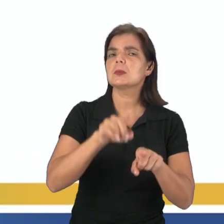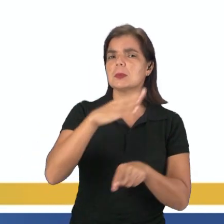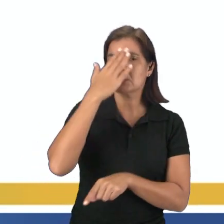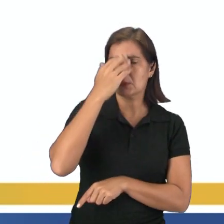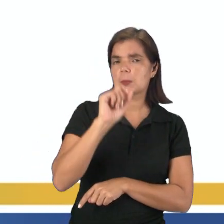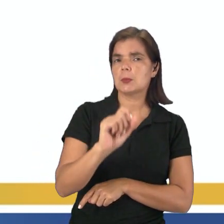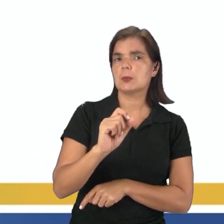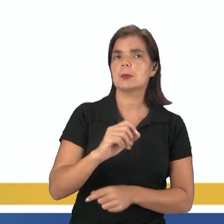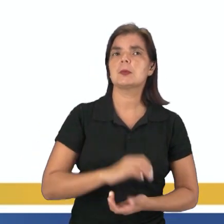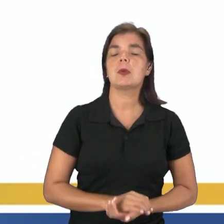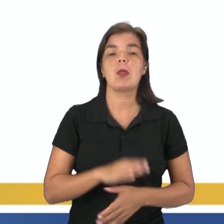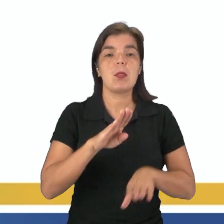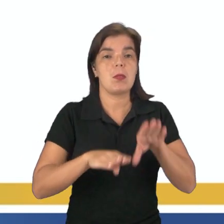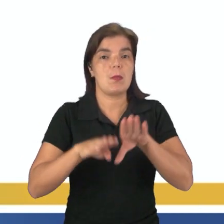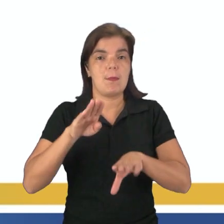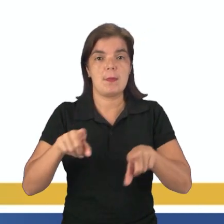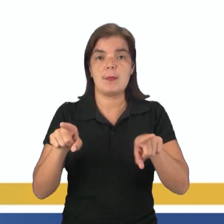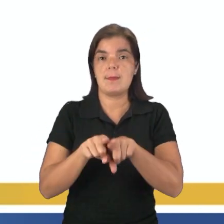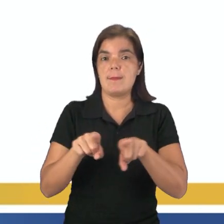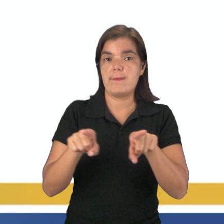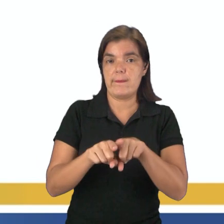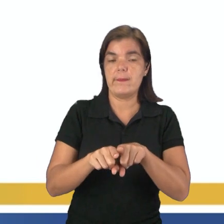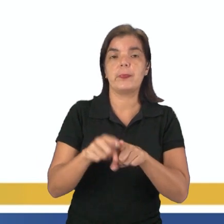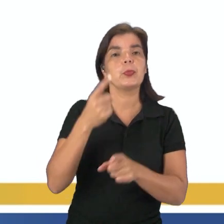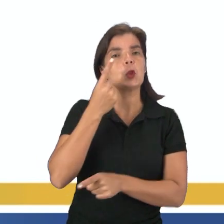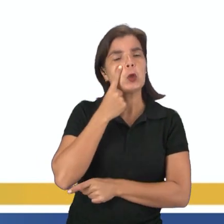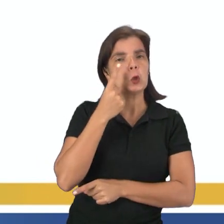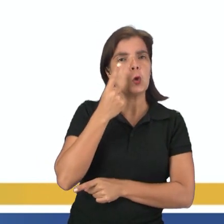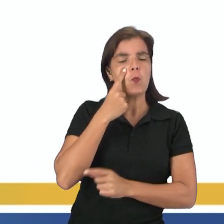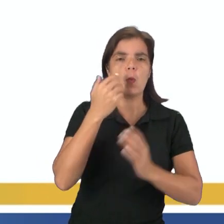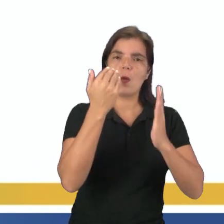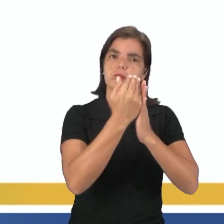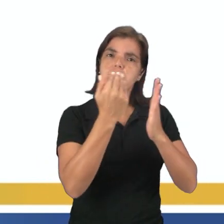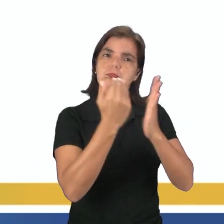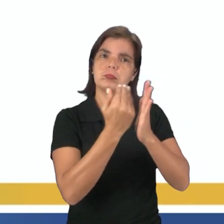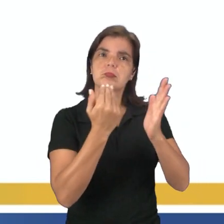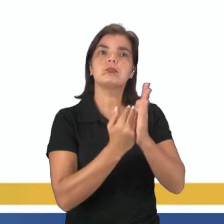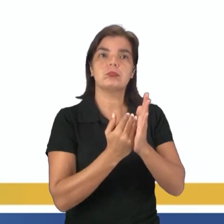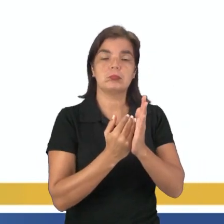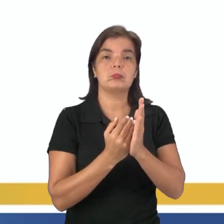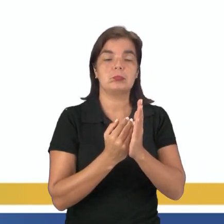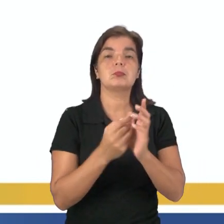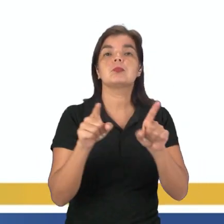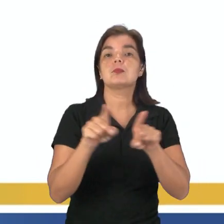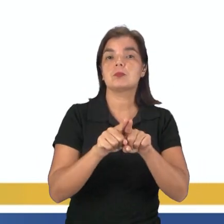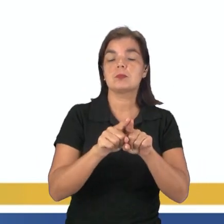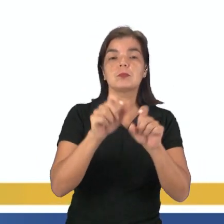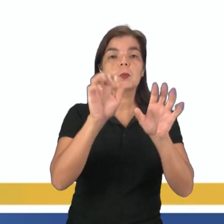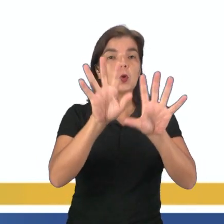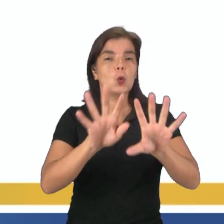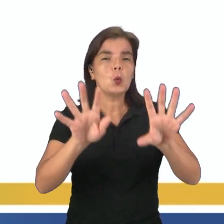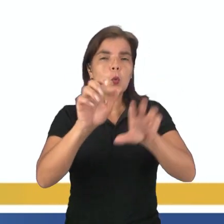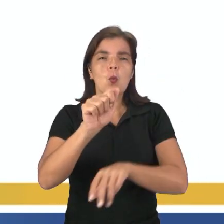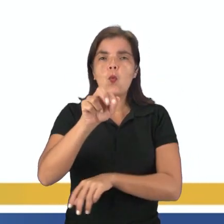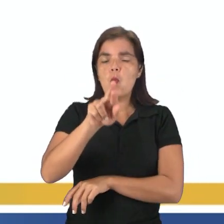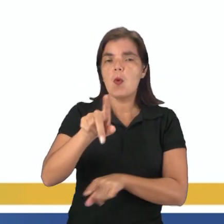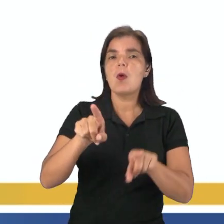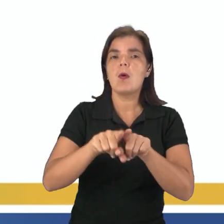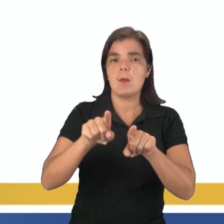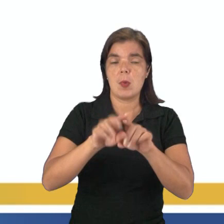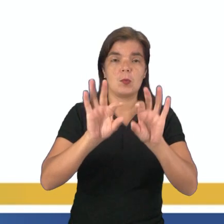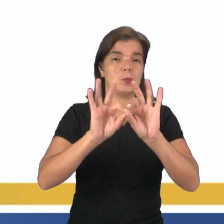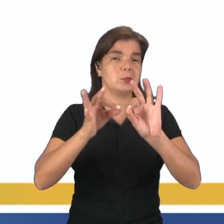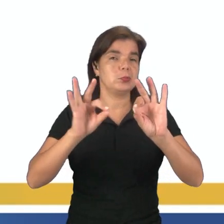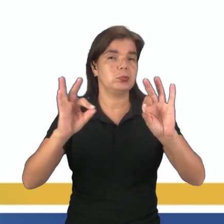saber, né? Que dependendo também, né? Antes da gente ver um pouco mais a classificação, que a atmosfera, ela consegue se estender por vários